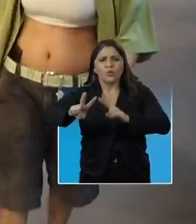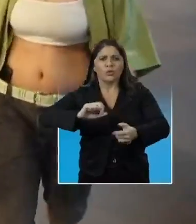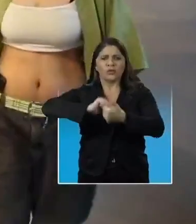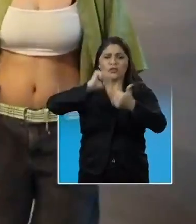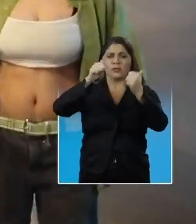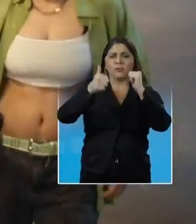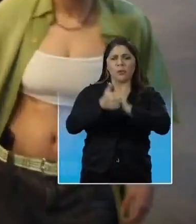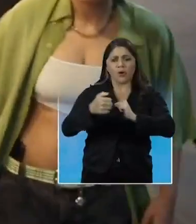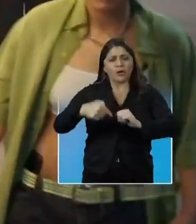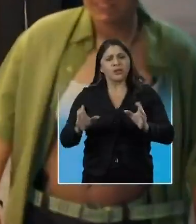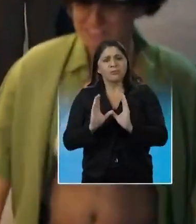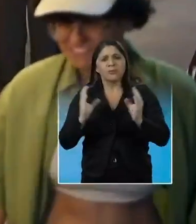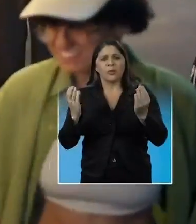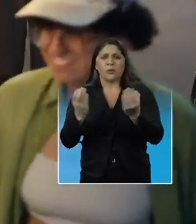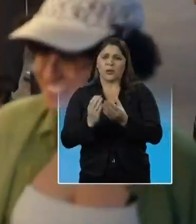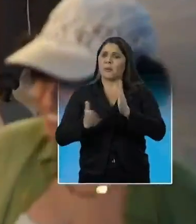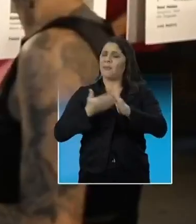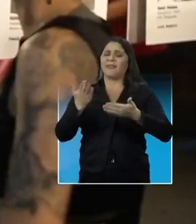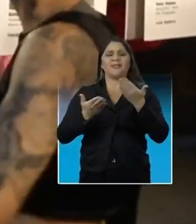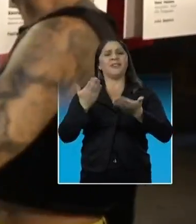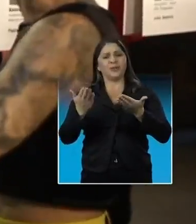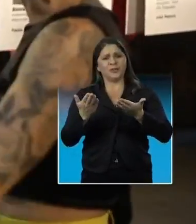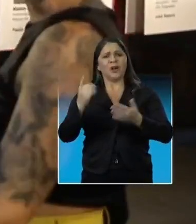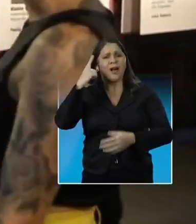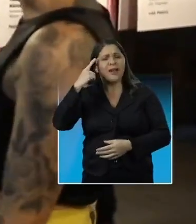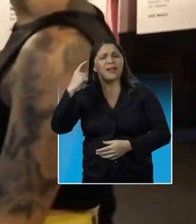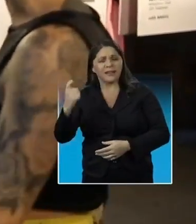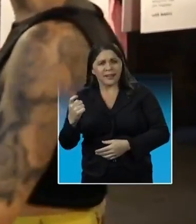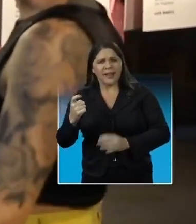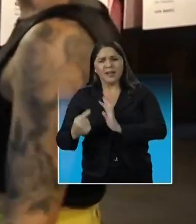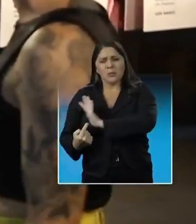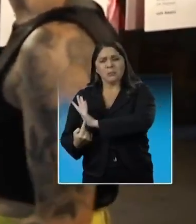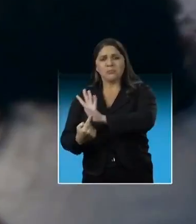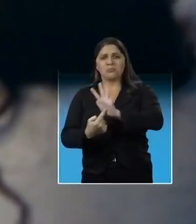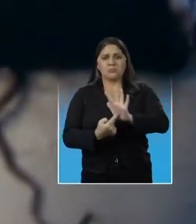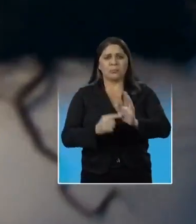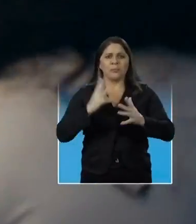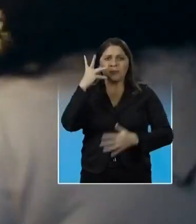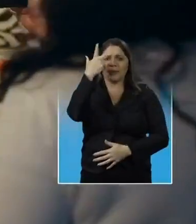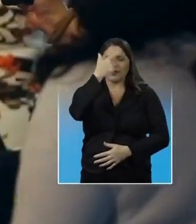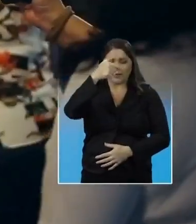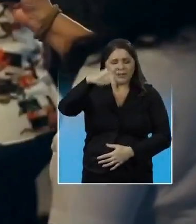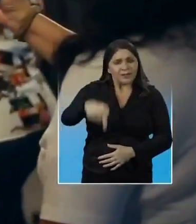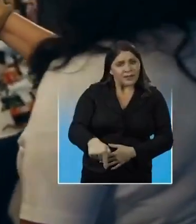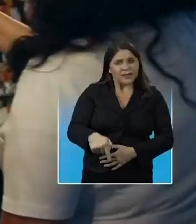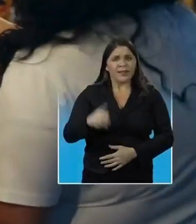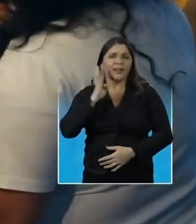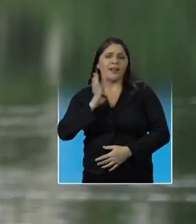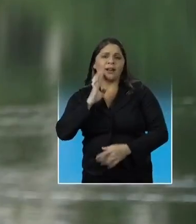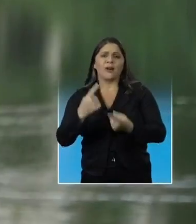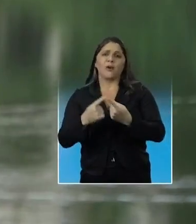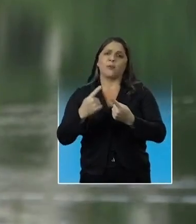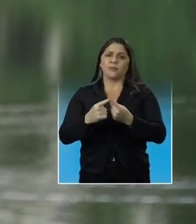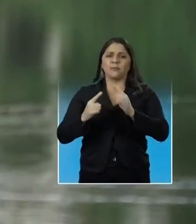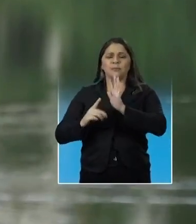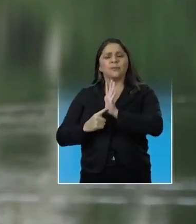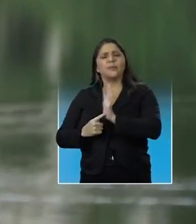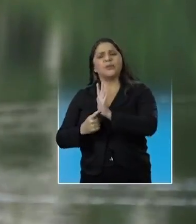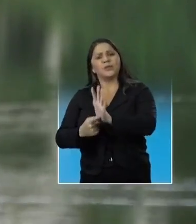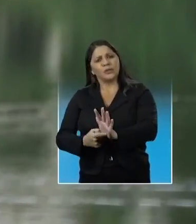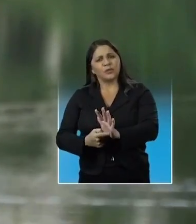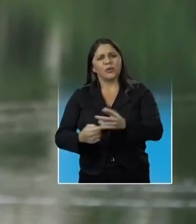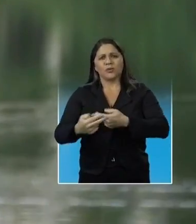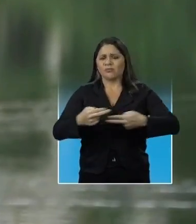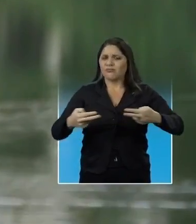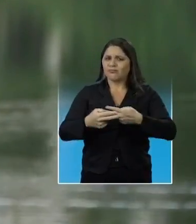esportes aqui na comunidade. Isso é maravilhoso. A ideia é revelar a beleza daqui também. Legal porque mostrou muita